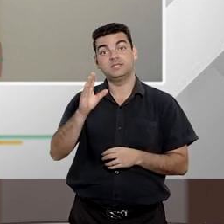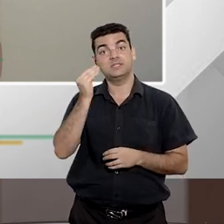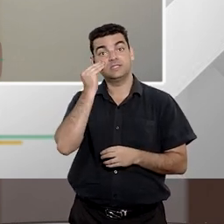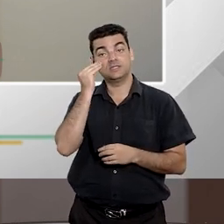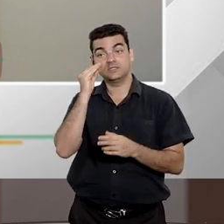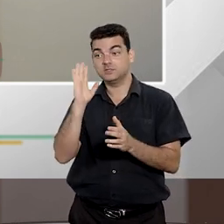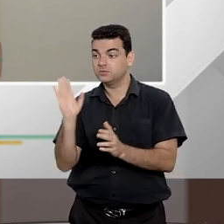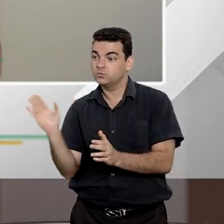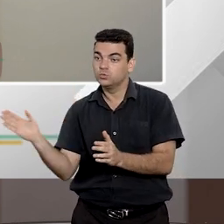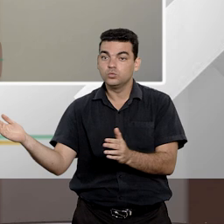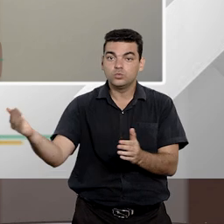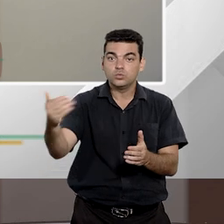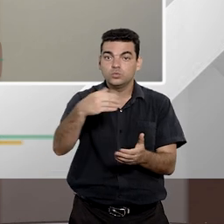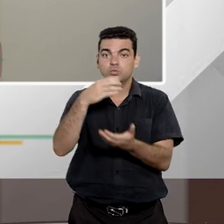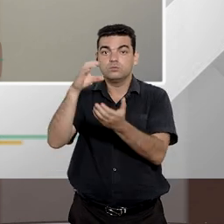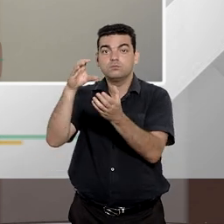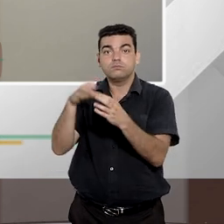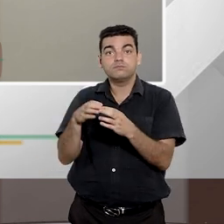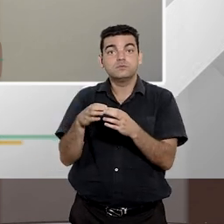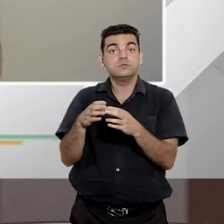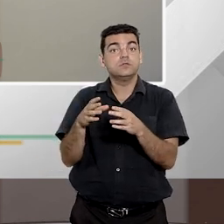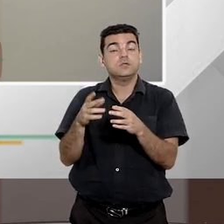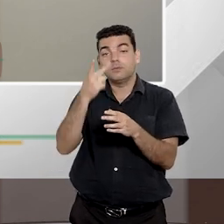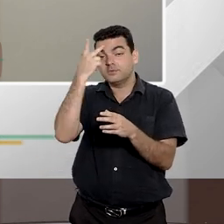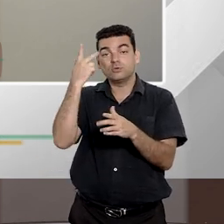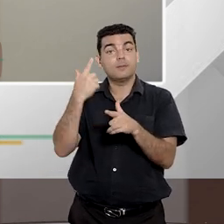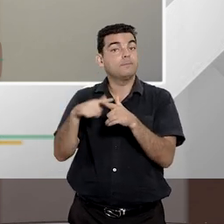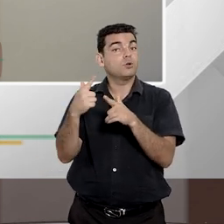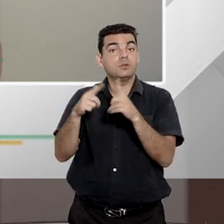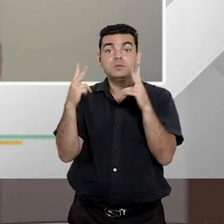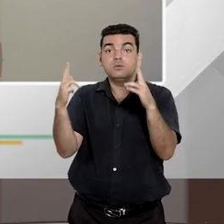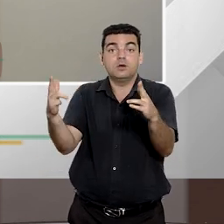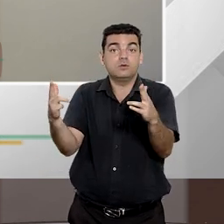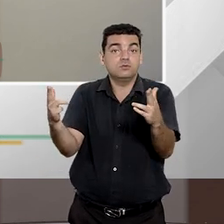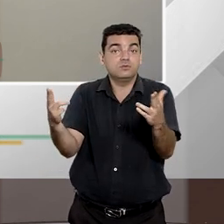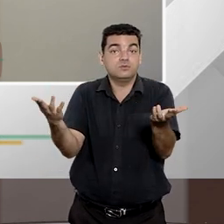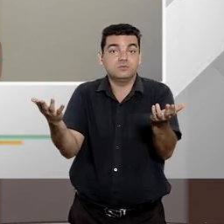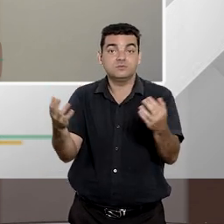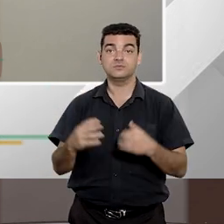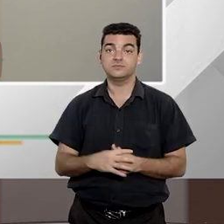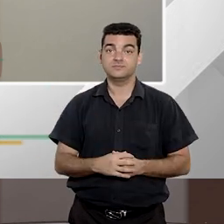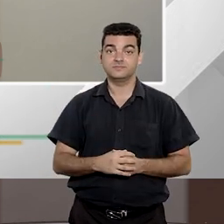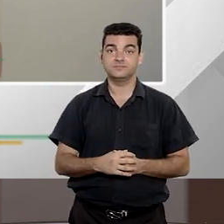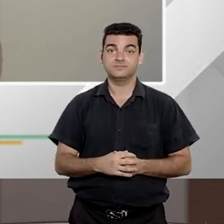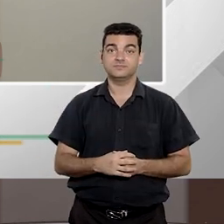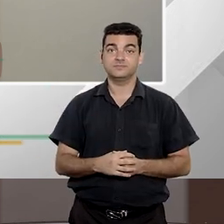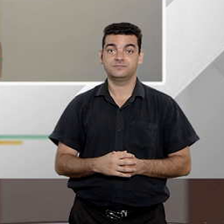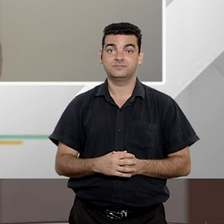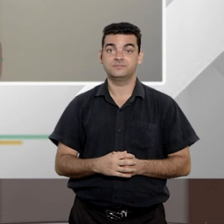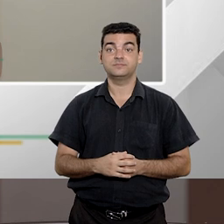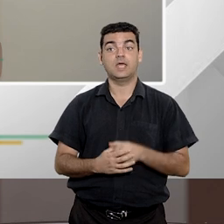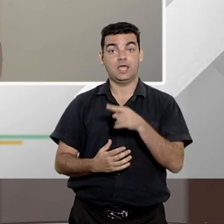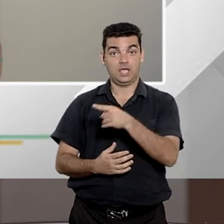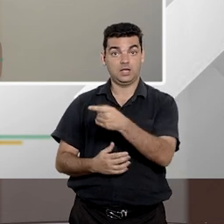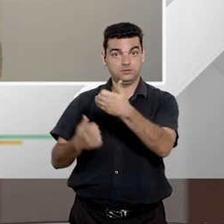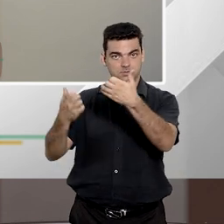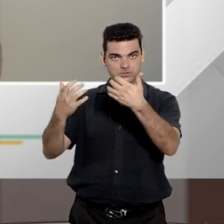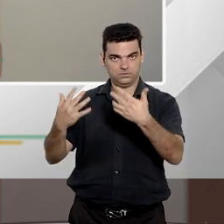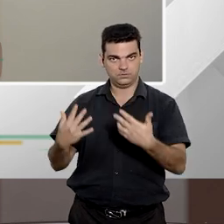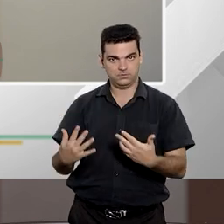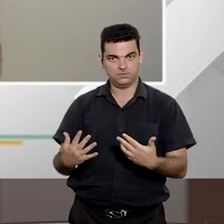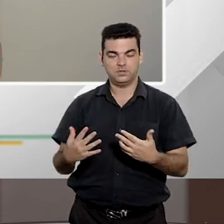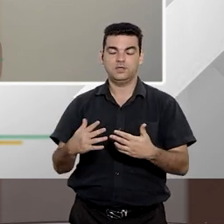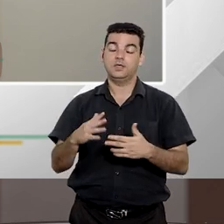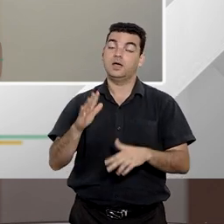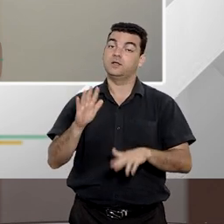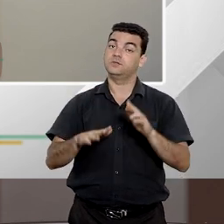coletivo a pessoas que se encontram numa mesma situação de lesão. Ele bem ressaltou que, para os